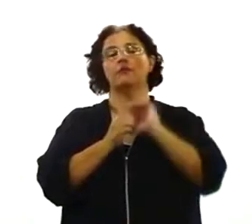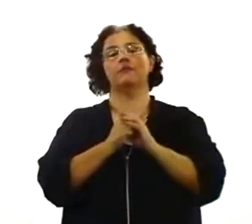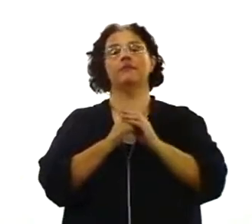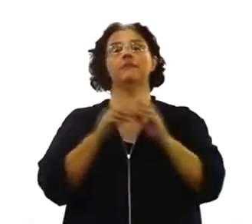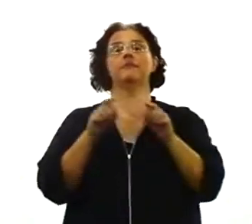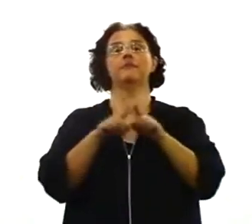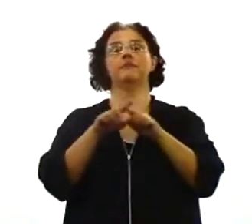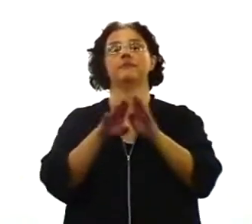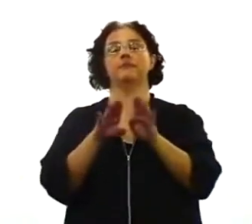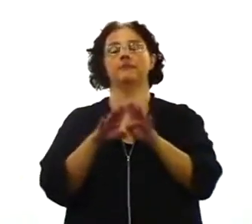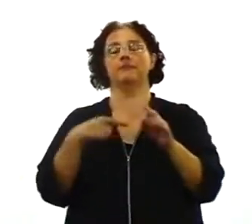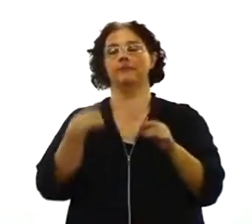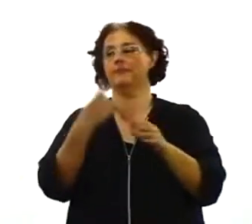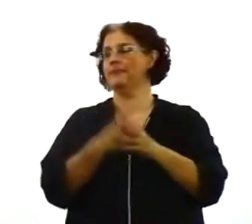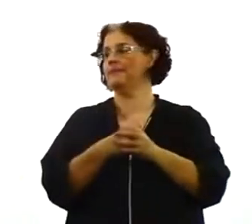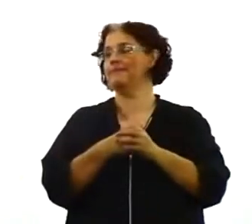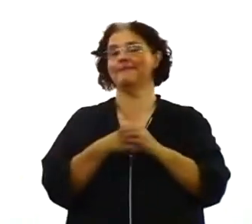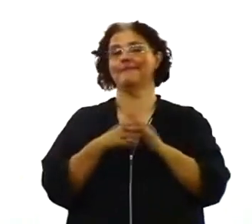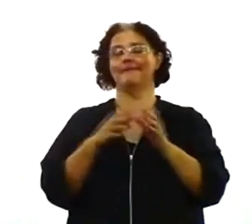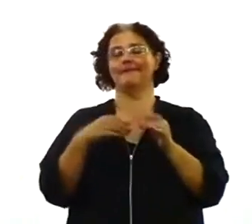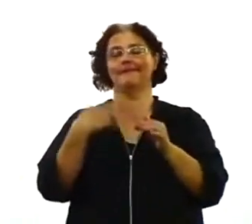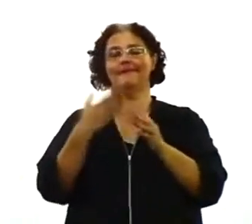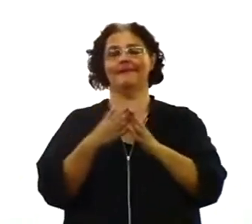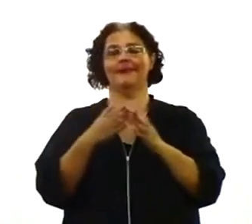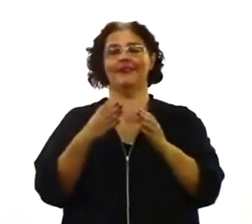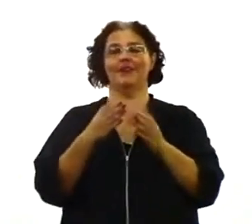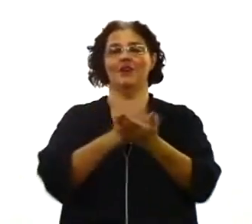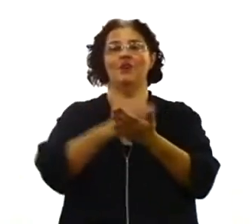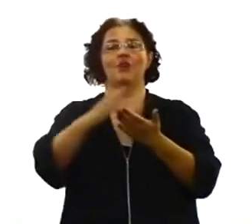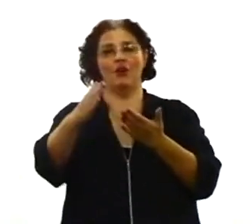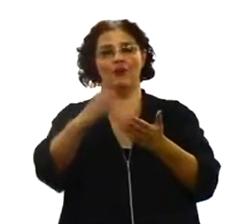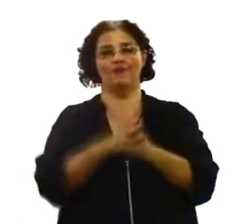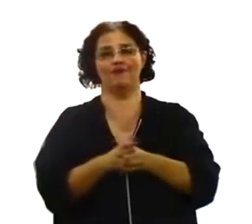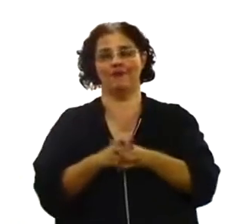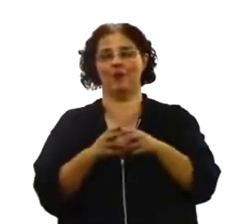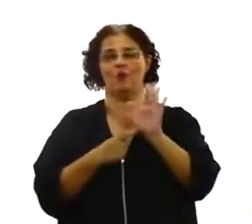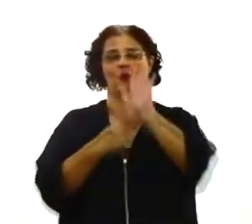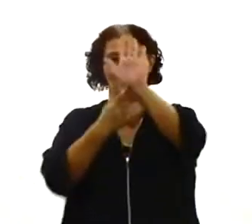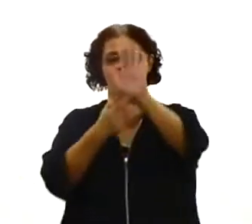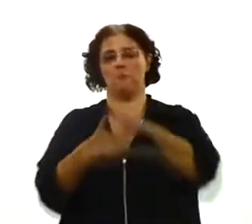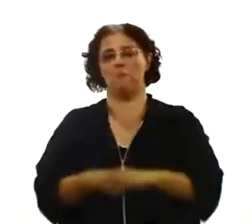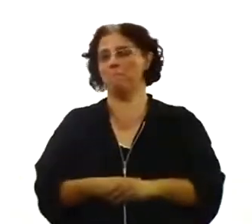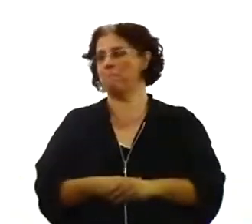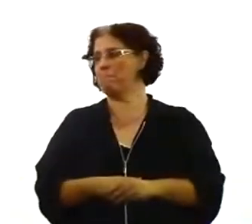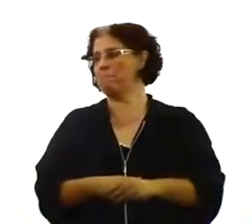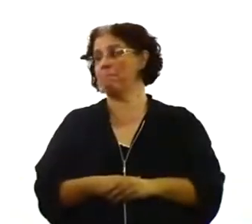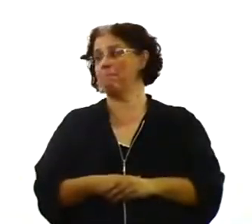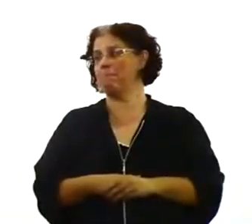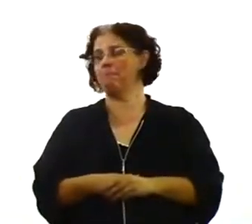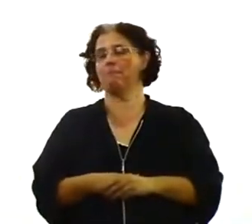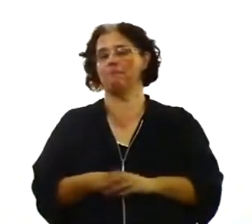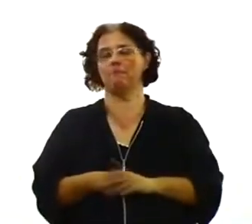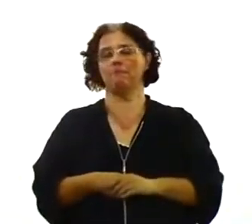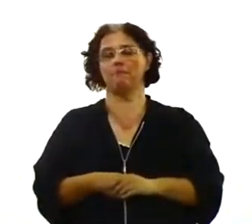Cristo é alguma coisa inicial, é como um sinal. Olha, a palavra sinal,